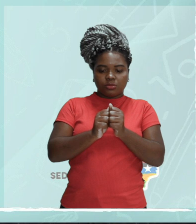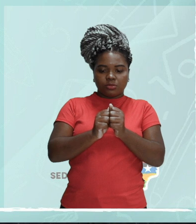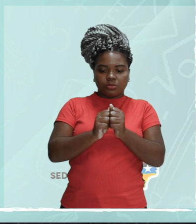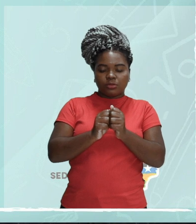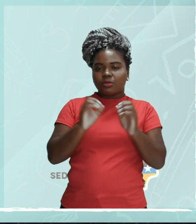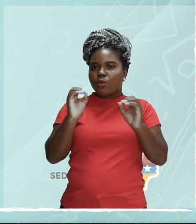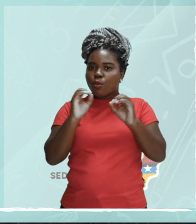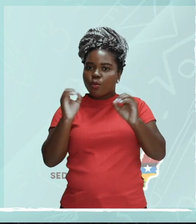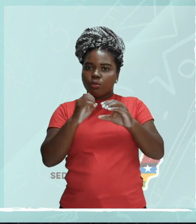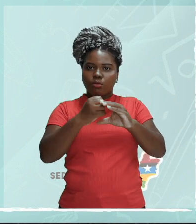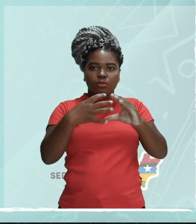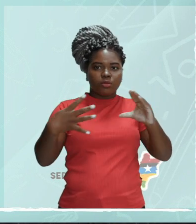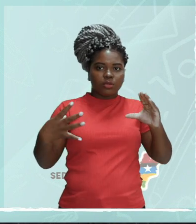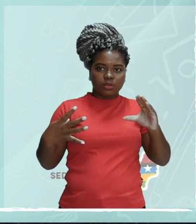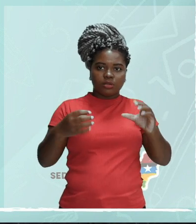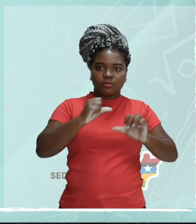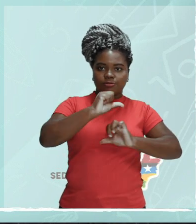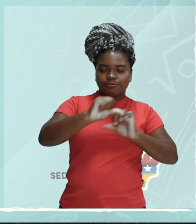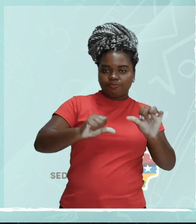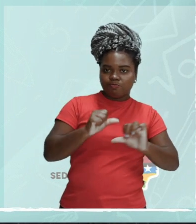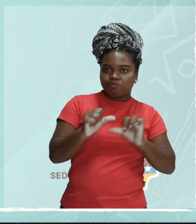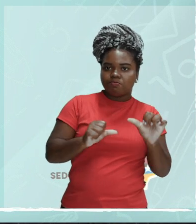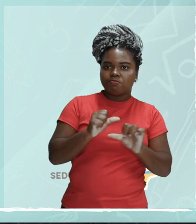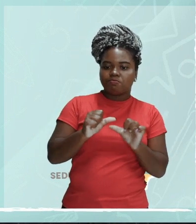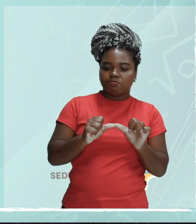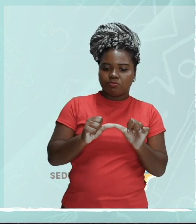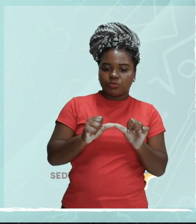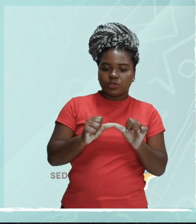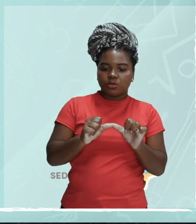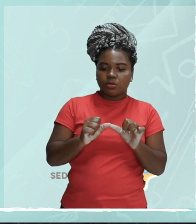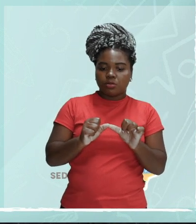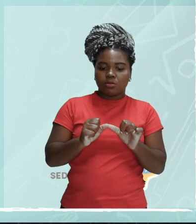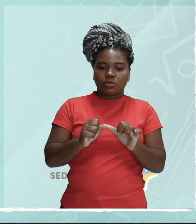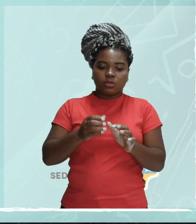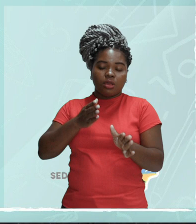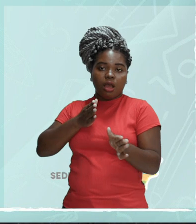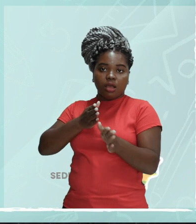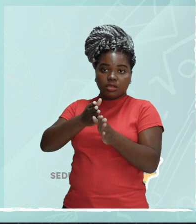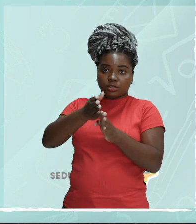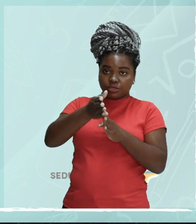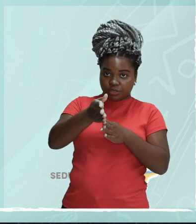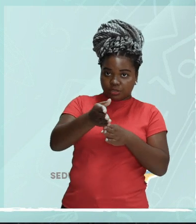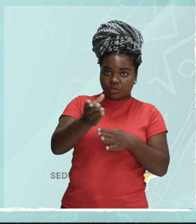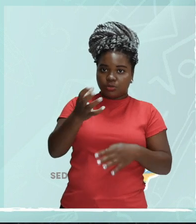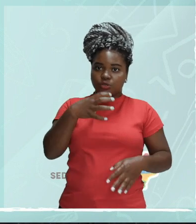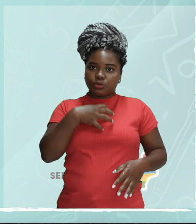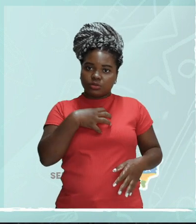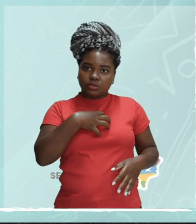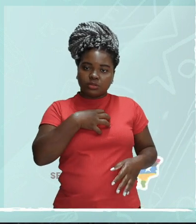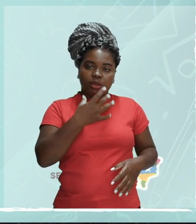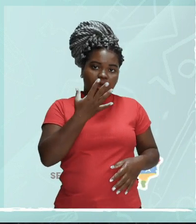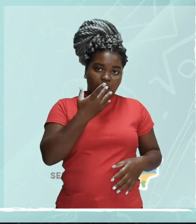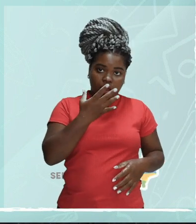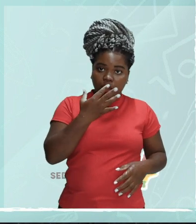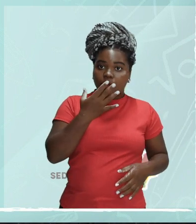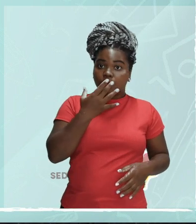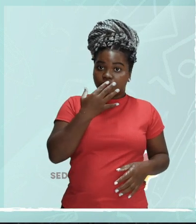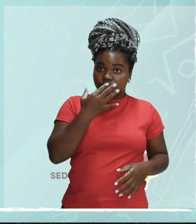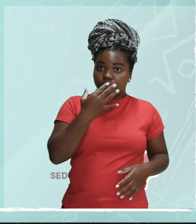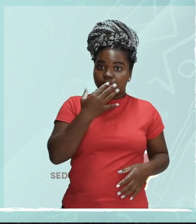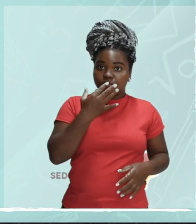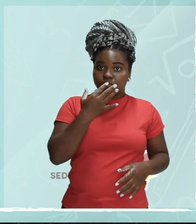Certo? Ou seja, as direções, os sentidos de propagação e as cores permanecem